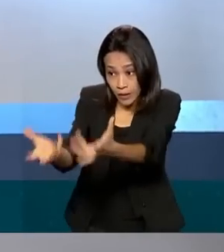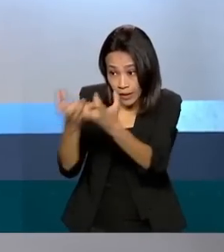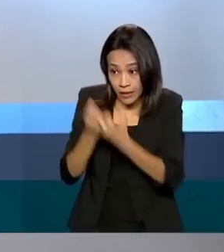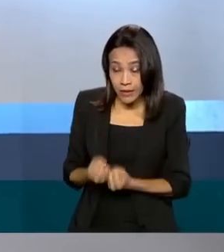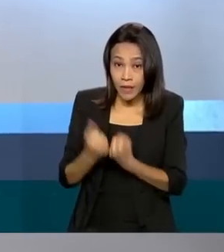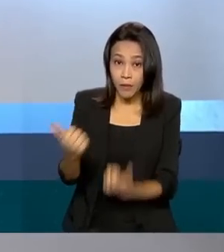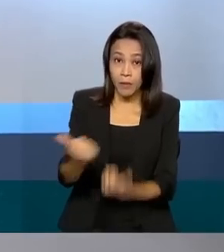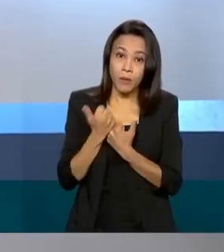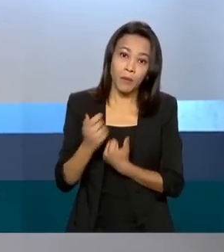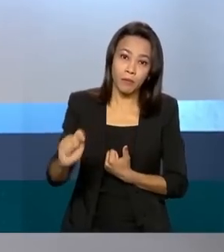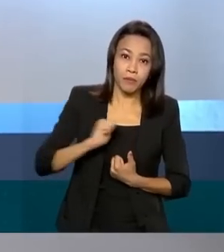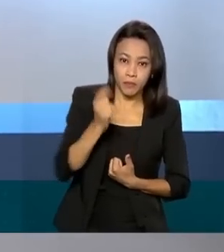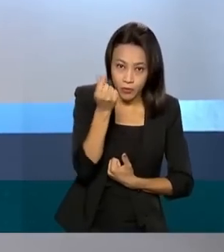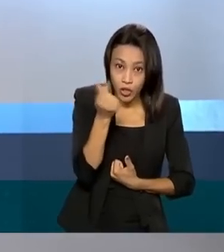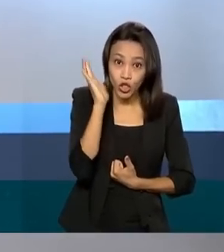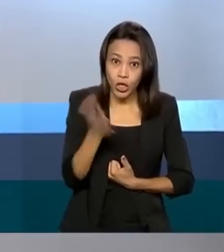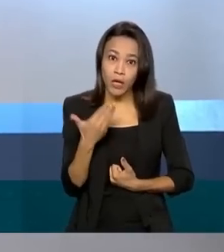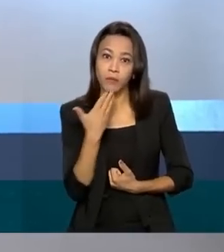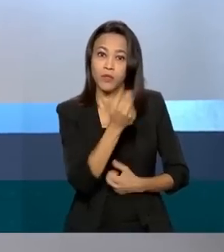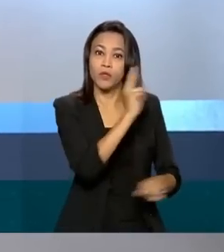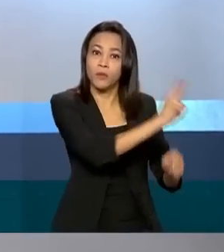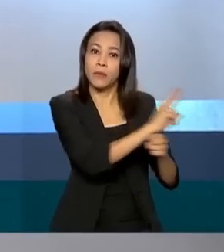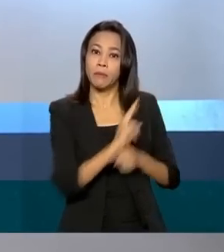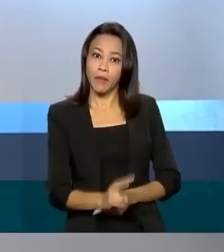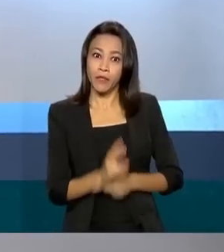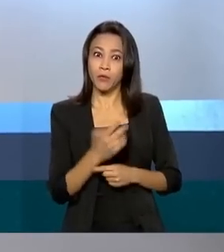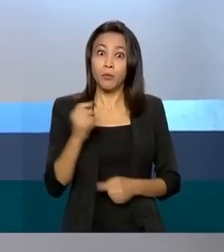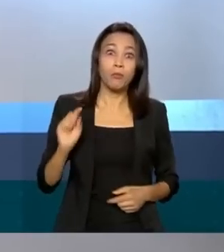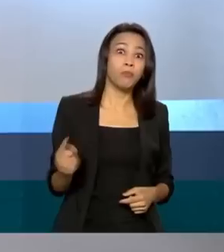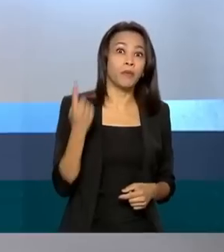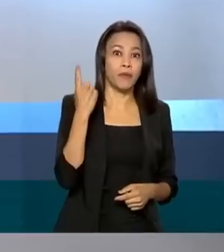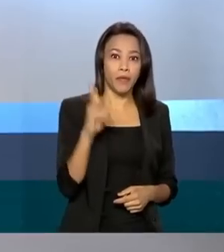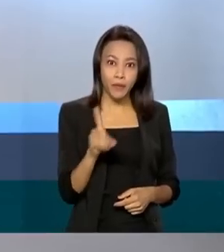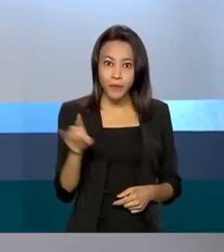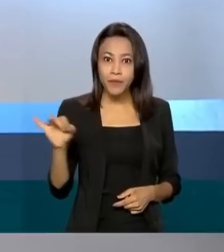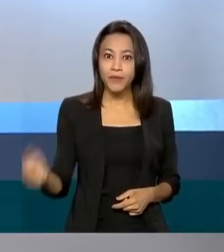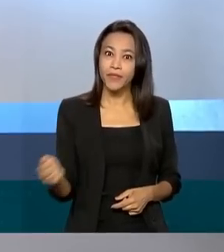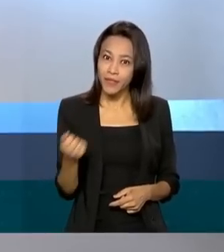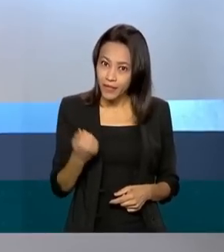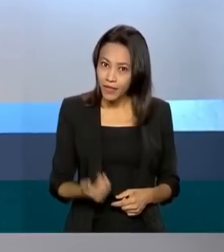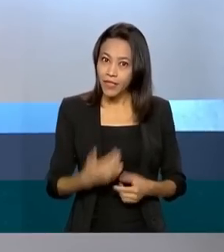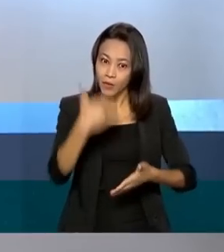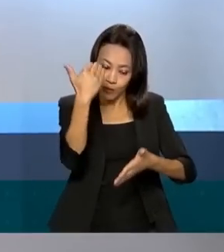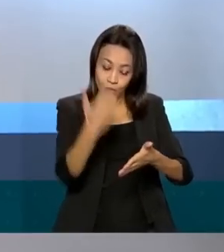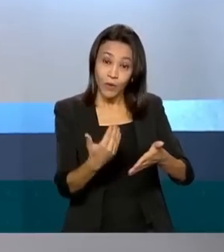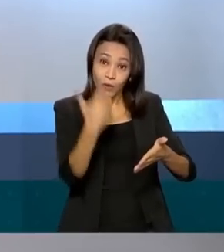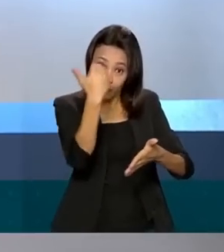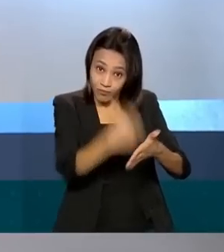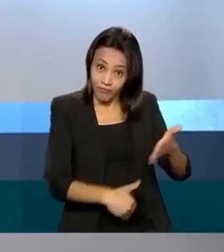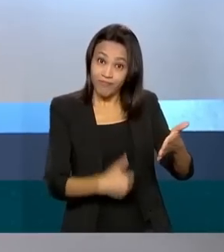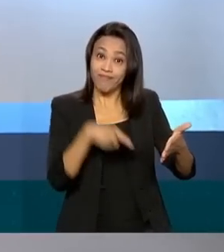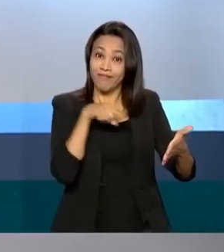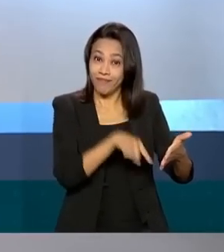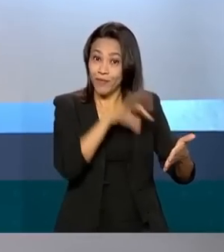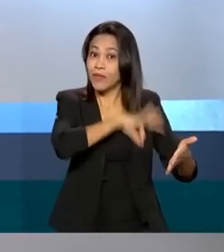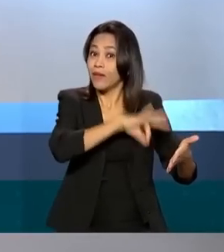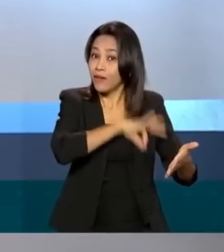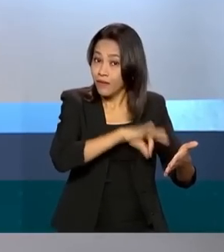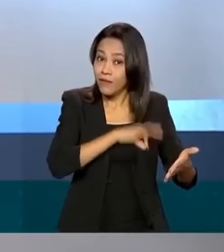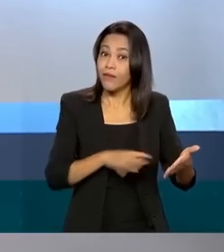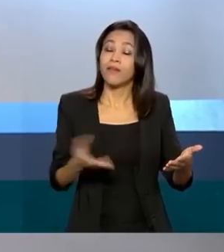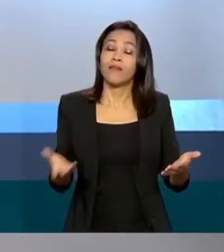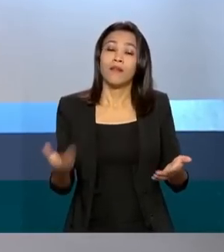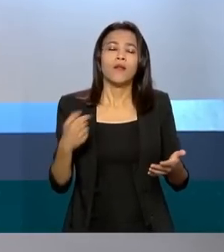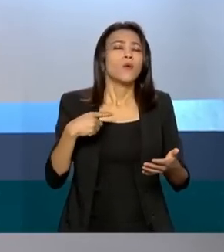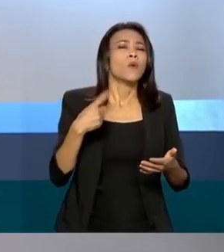fizeram a solicitação de empréstimo no primeiro dia de oferta do consignado do programa Junto à Caixa. O valor médio dos